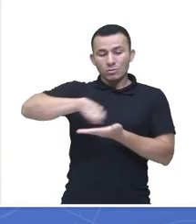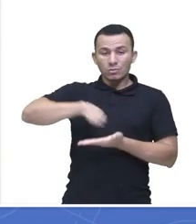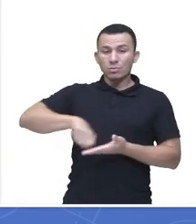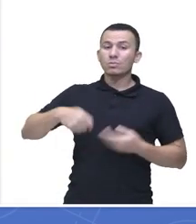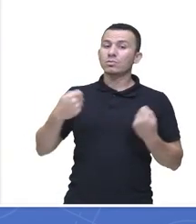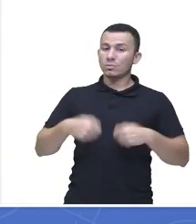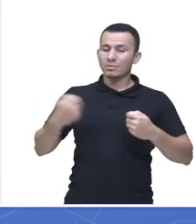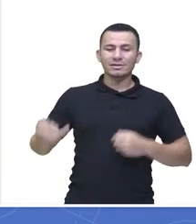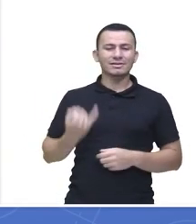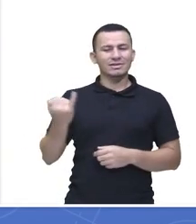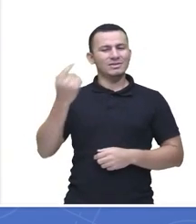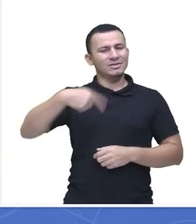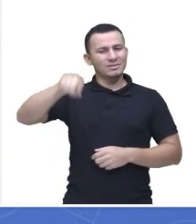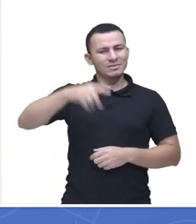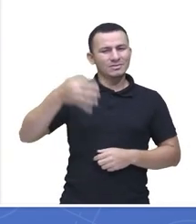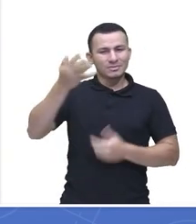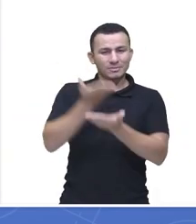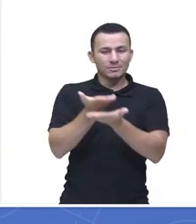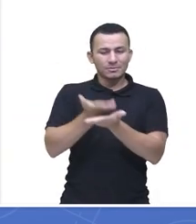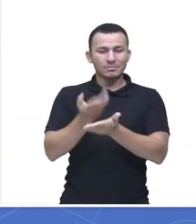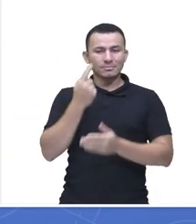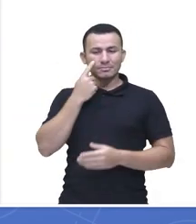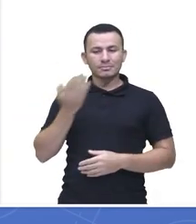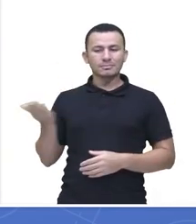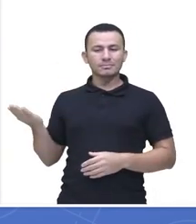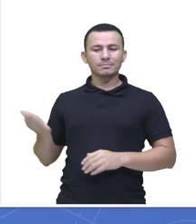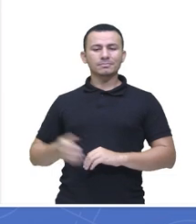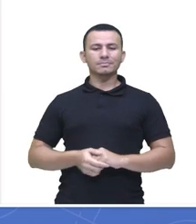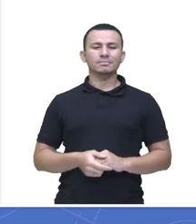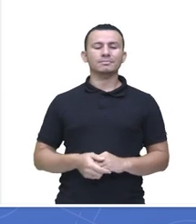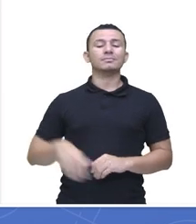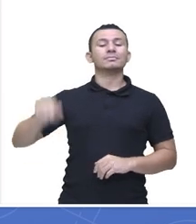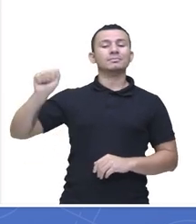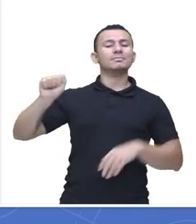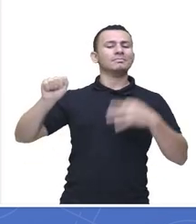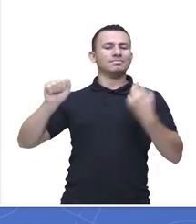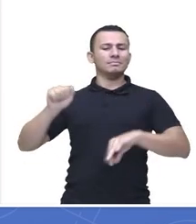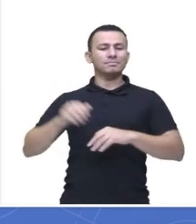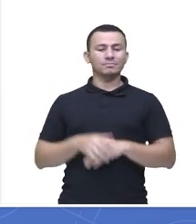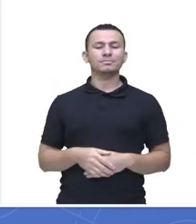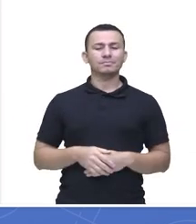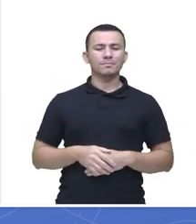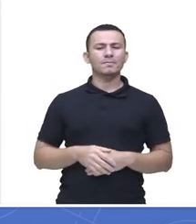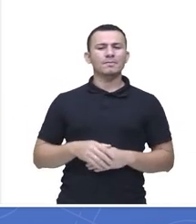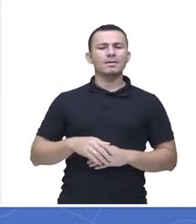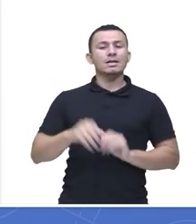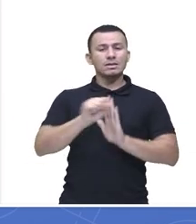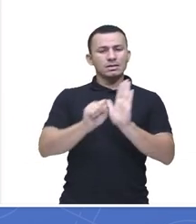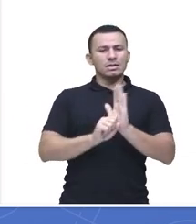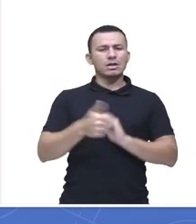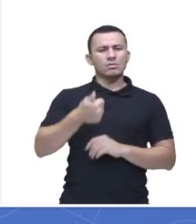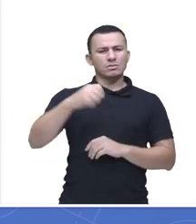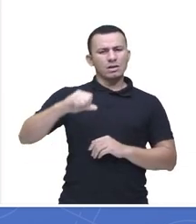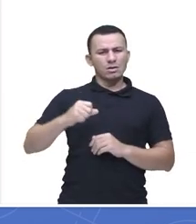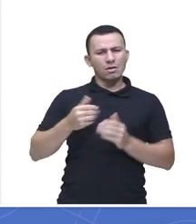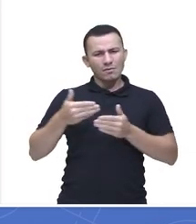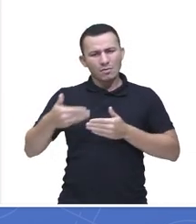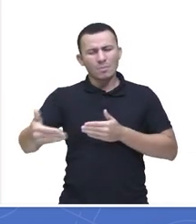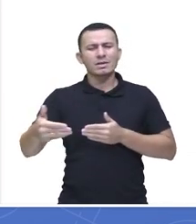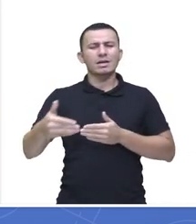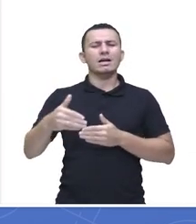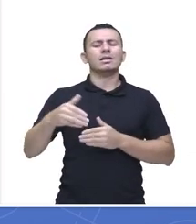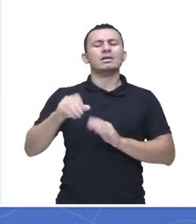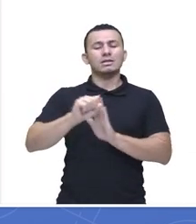importante para os estudos de vocês também. Vamos lá? Alternativa A. A Rússia, no século XIX, início do século seguinte,